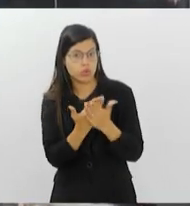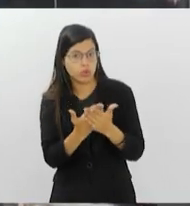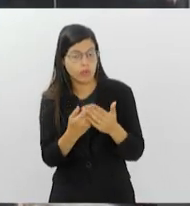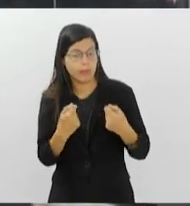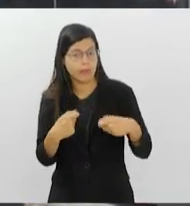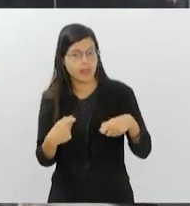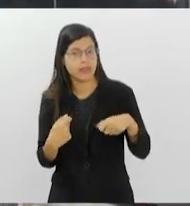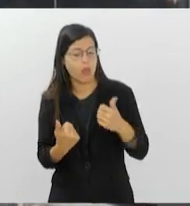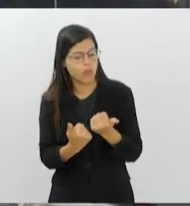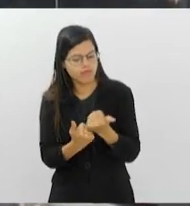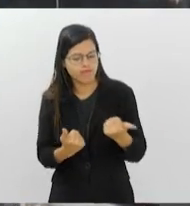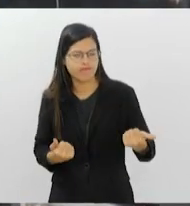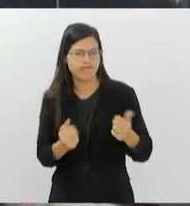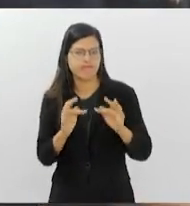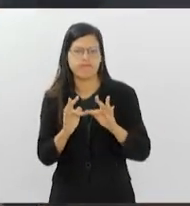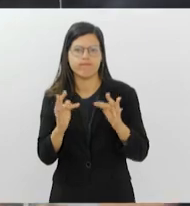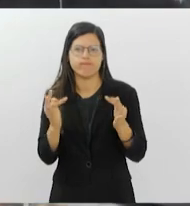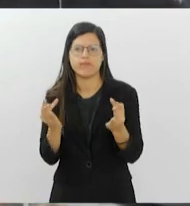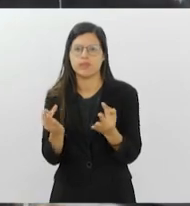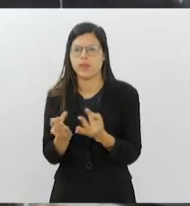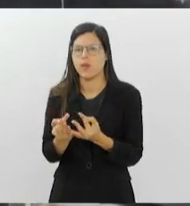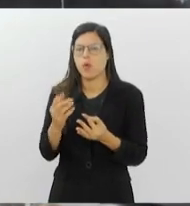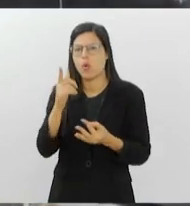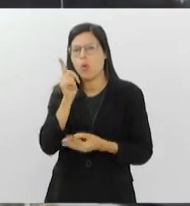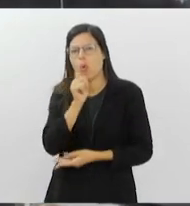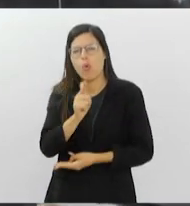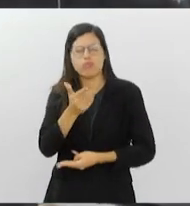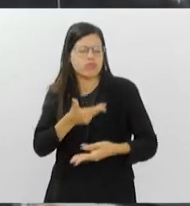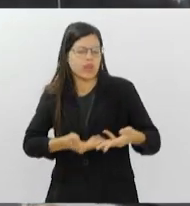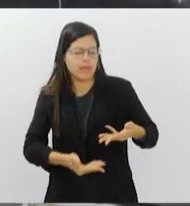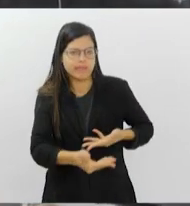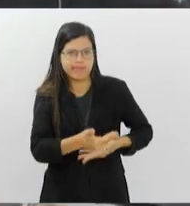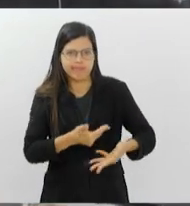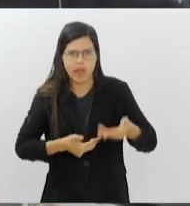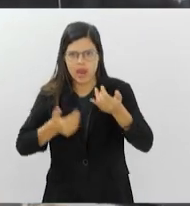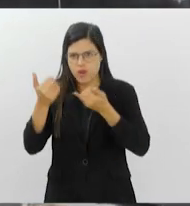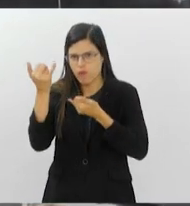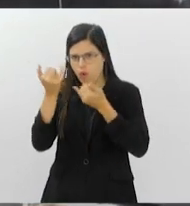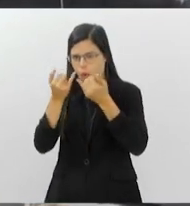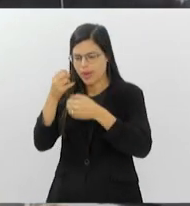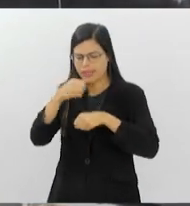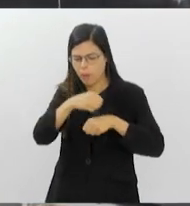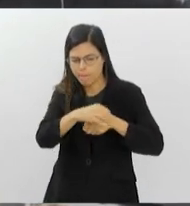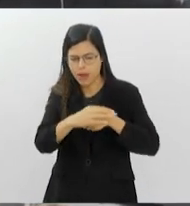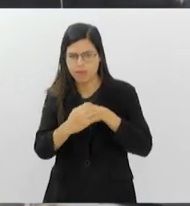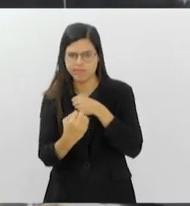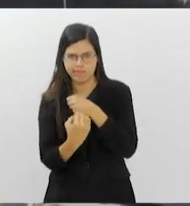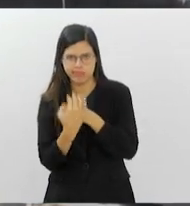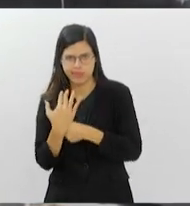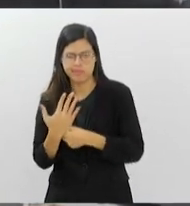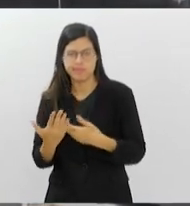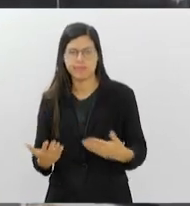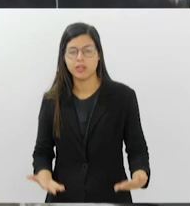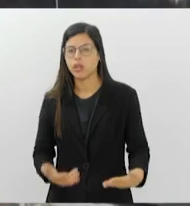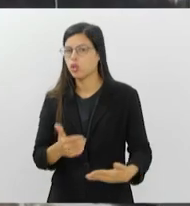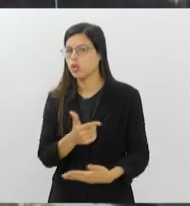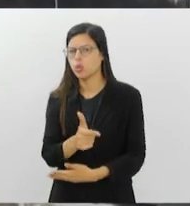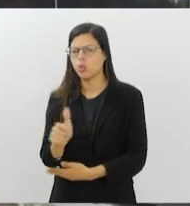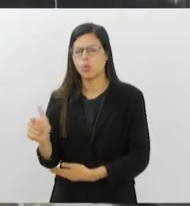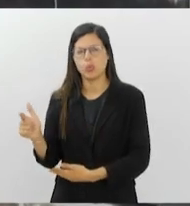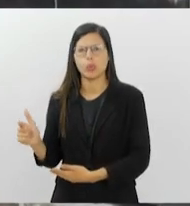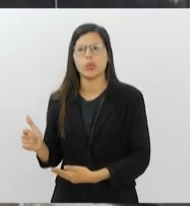também para que possa haver uma relação de informação entre família e escola e outros fatores, outros